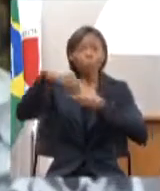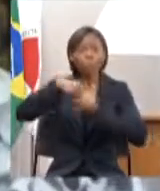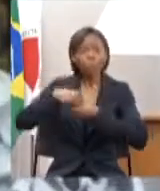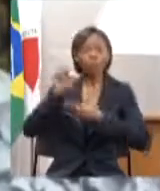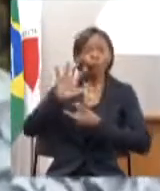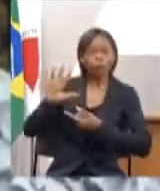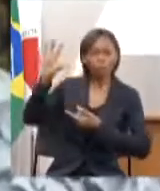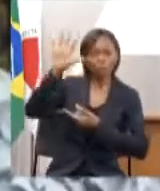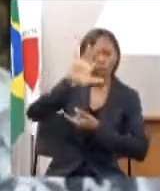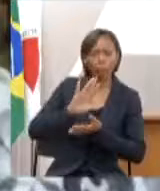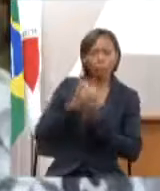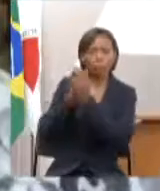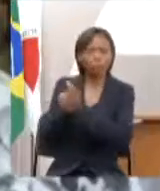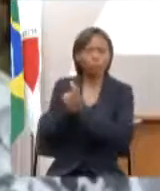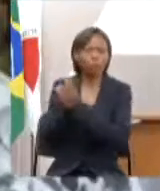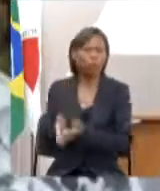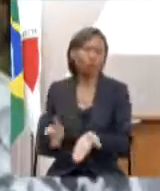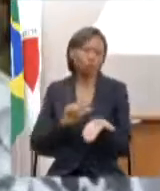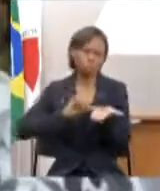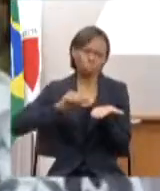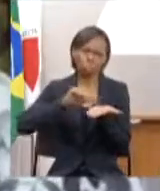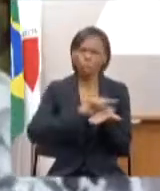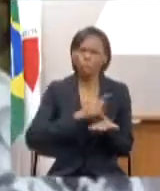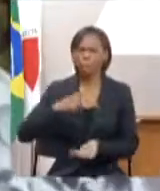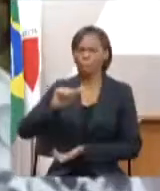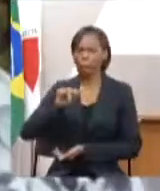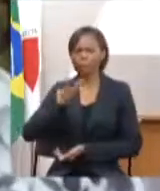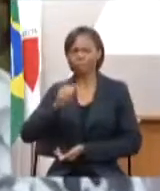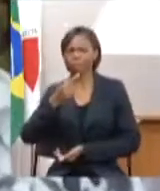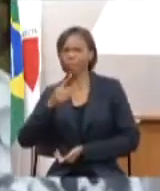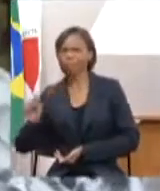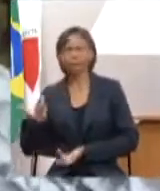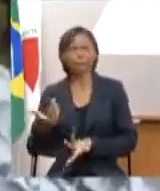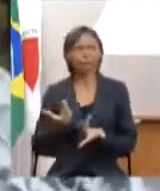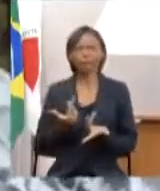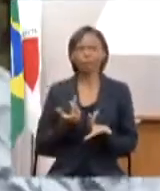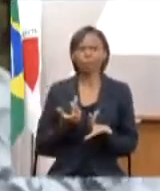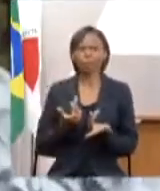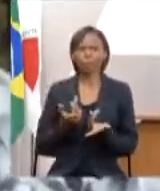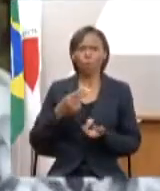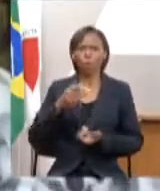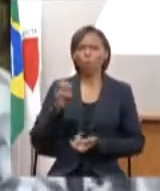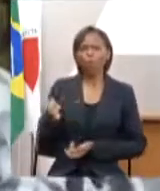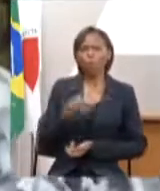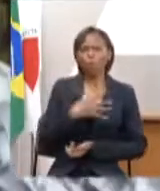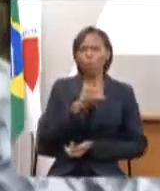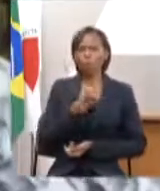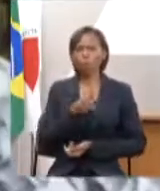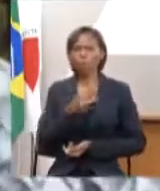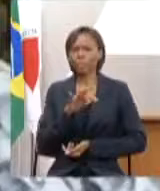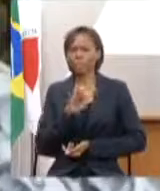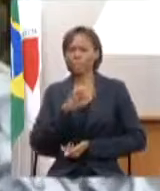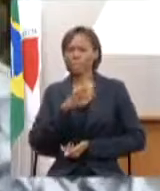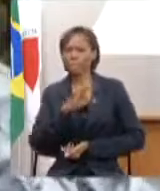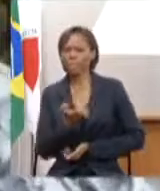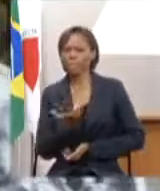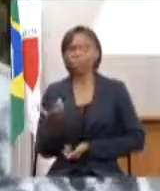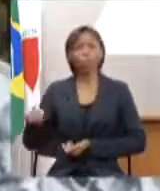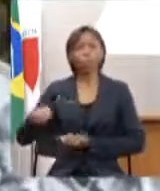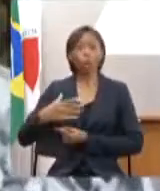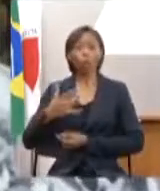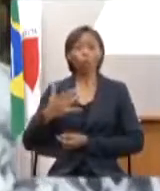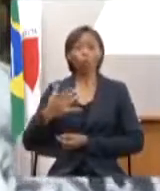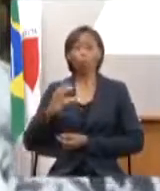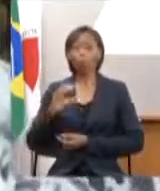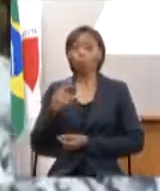como em cidades como Santa Helena de Minas Pavão Poté Novo Oriente Novo Cruzeiro lá no